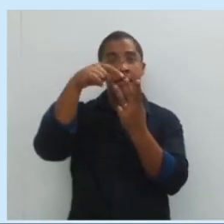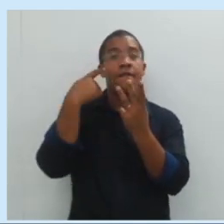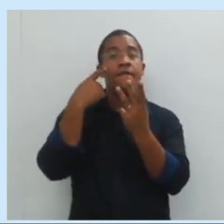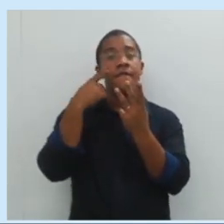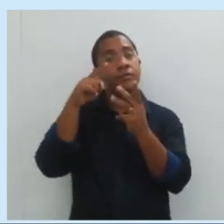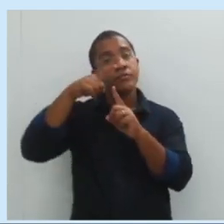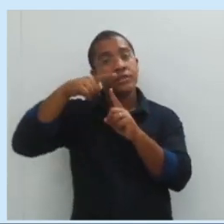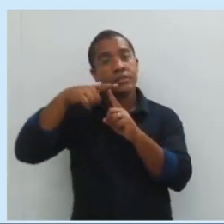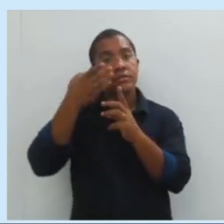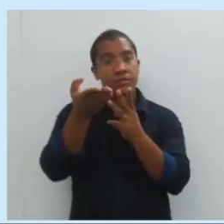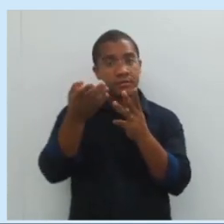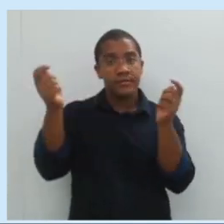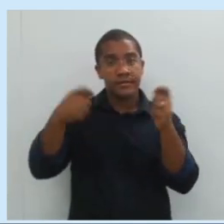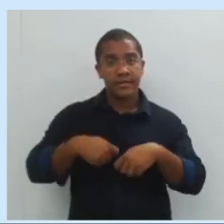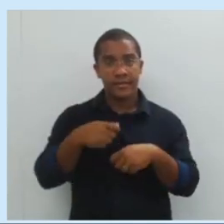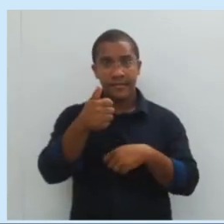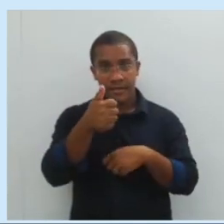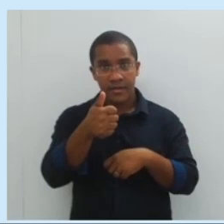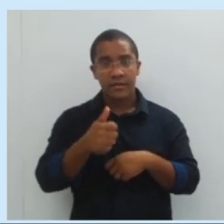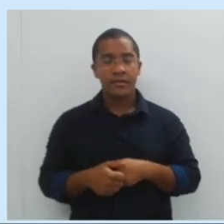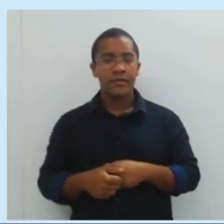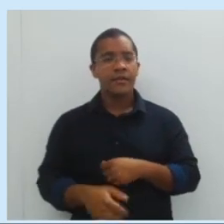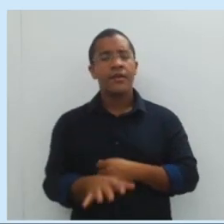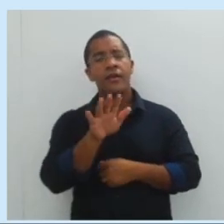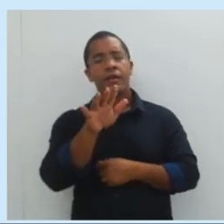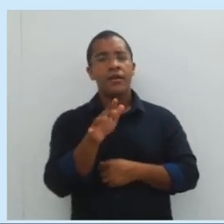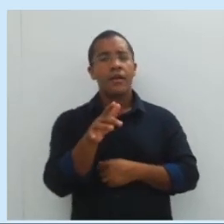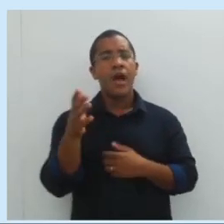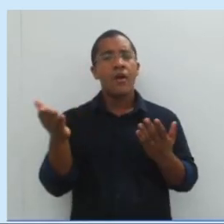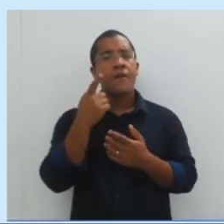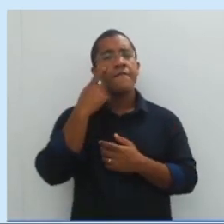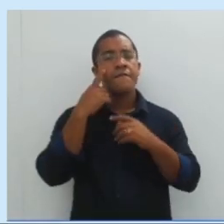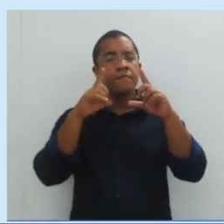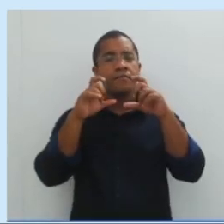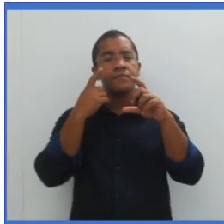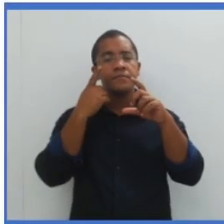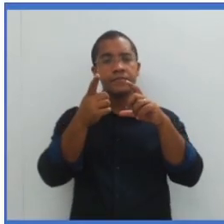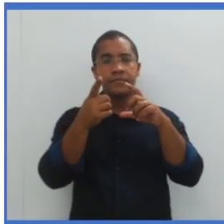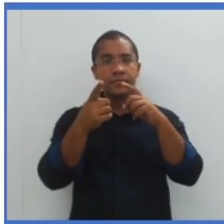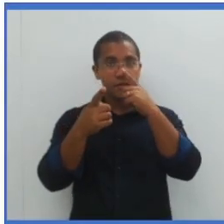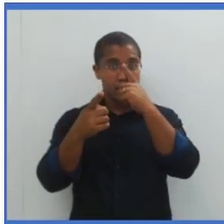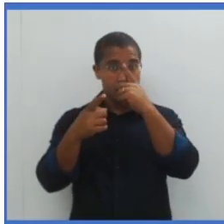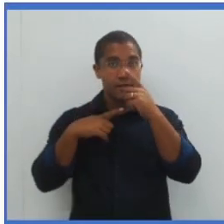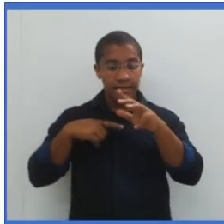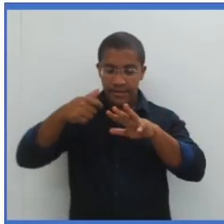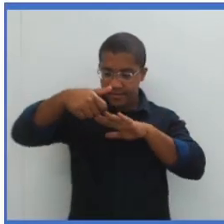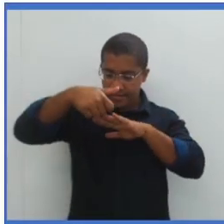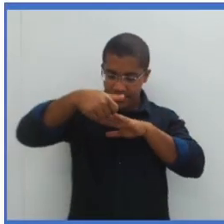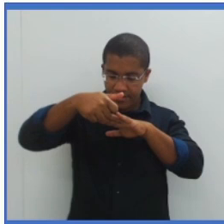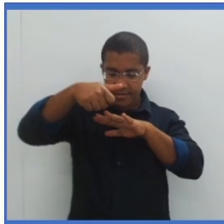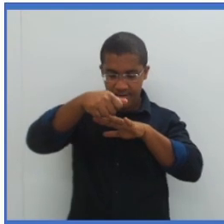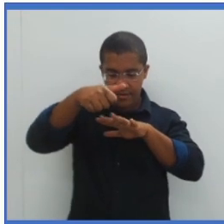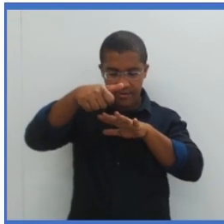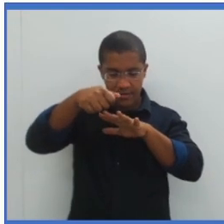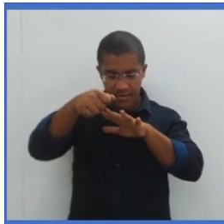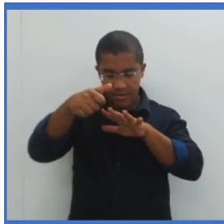a modalidade, tá certo? Da alavanca. Aí a gente vai para a imagem. A gente tem o cortador de unha.